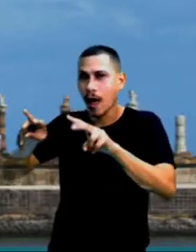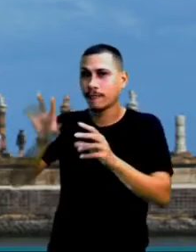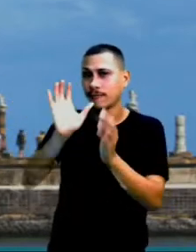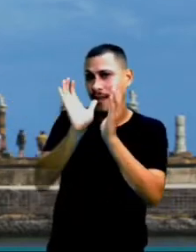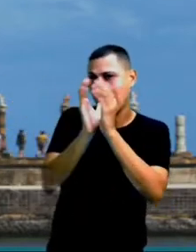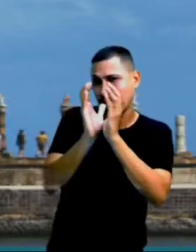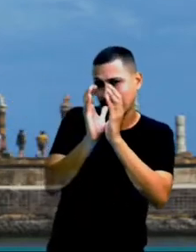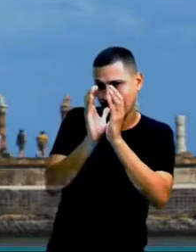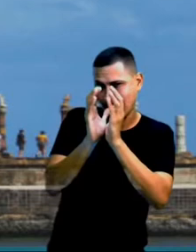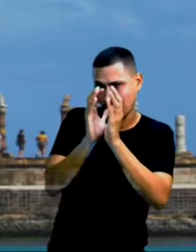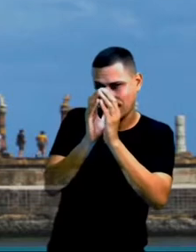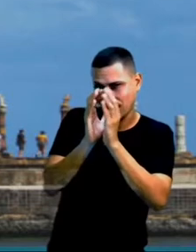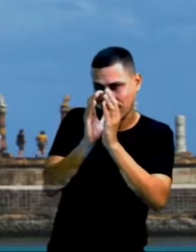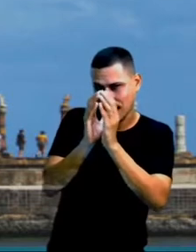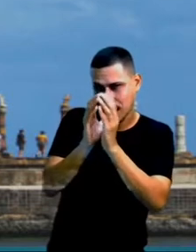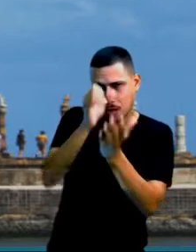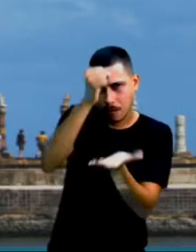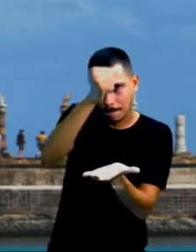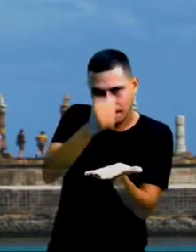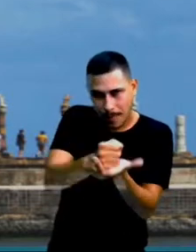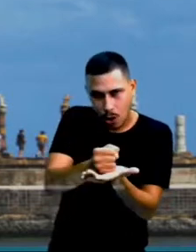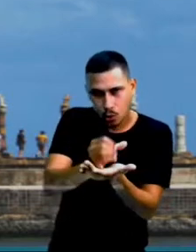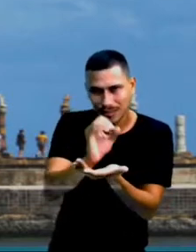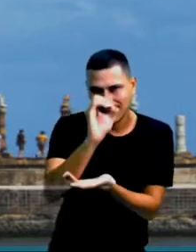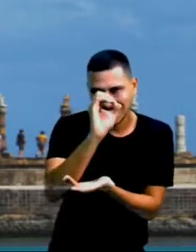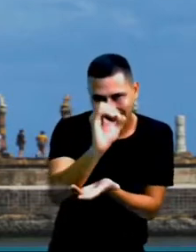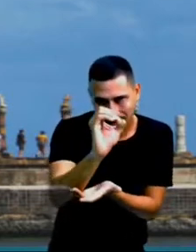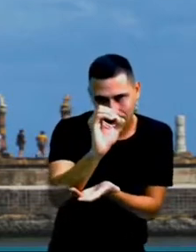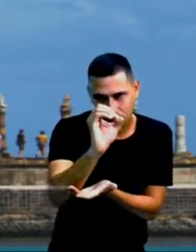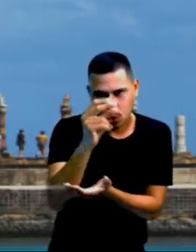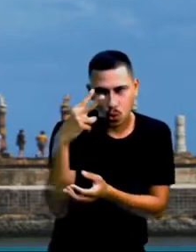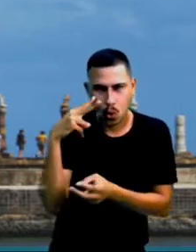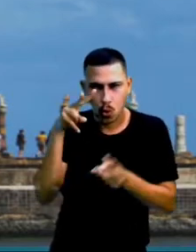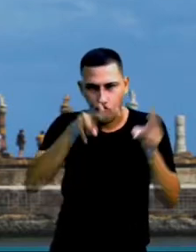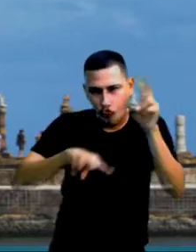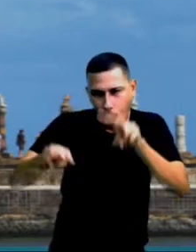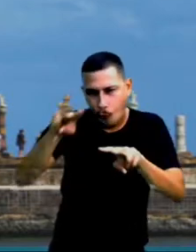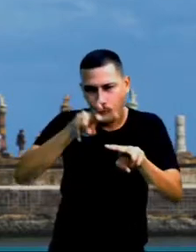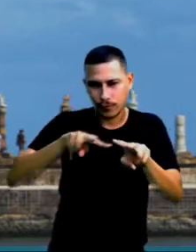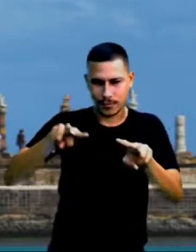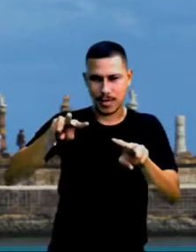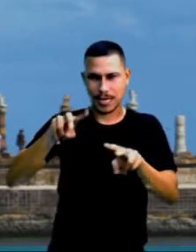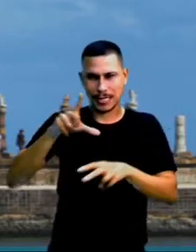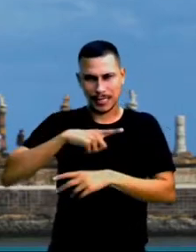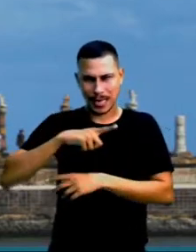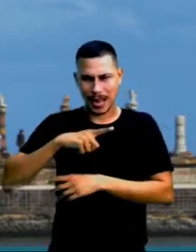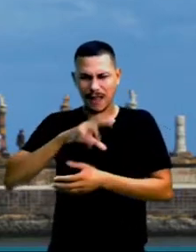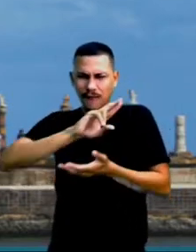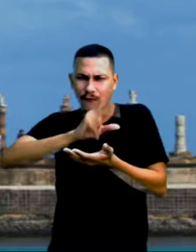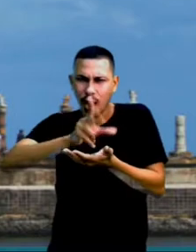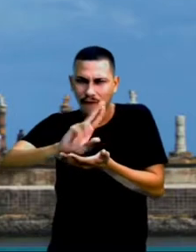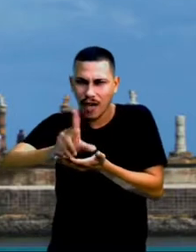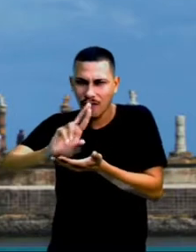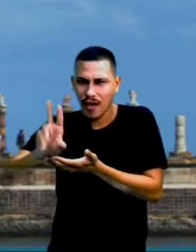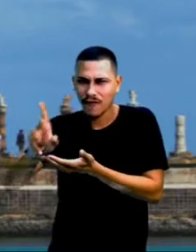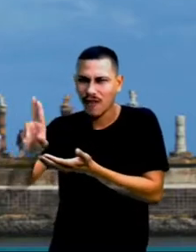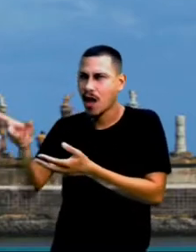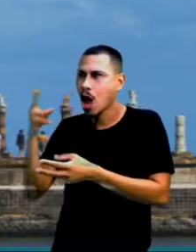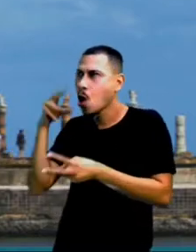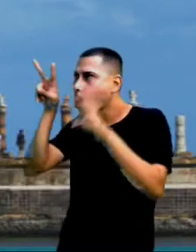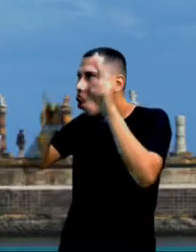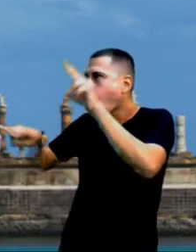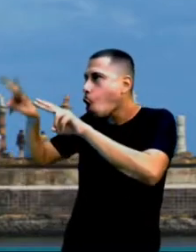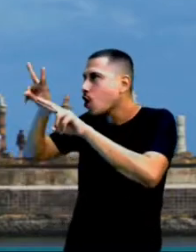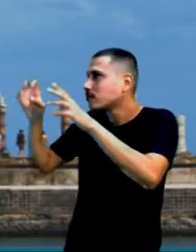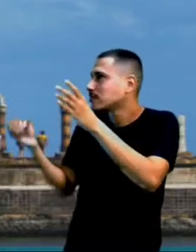chama-se Torre de Cristal. E mais aqui abaixo tem outras, está vendo? Que são grandes também, agora não são